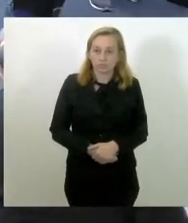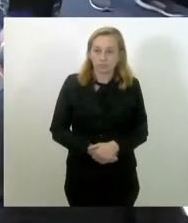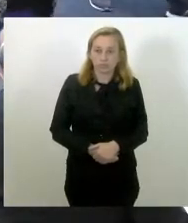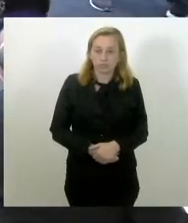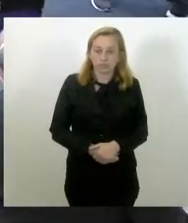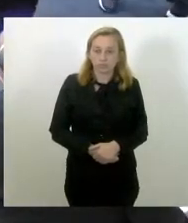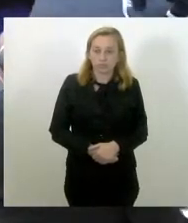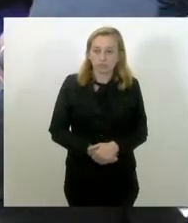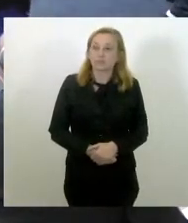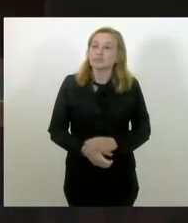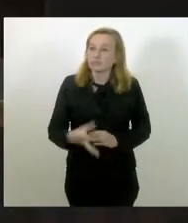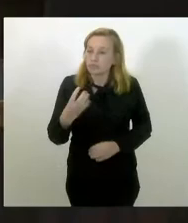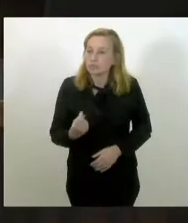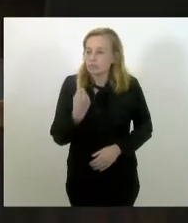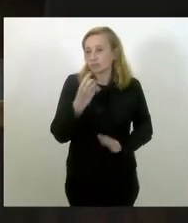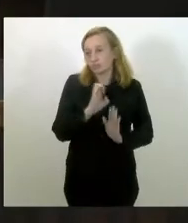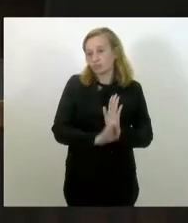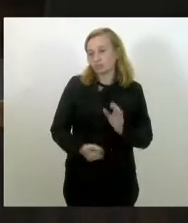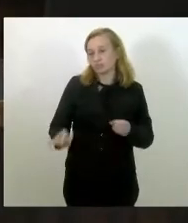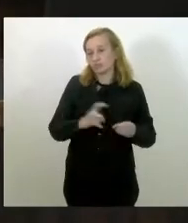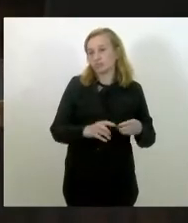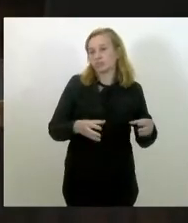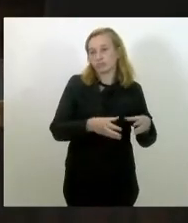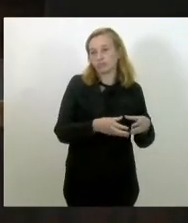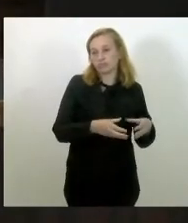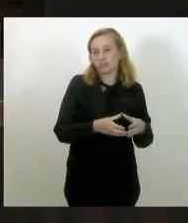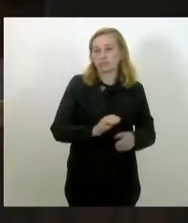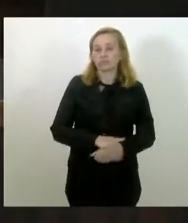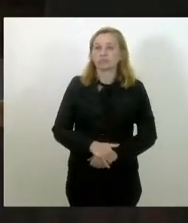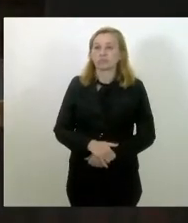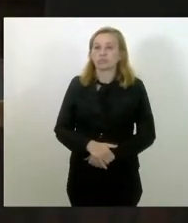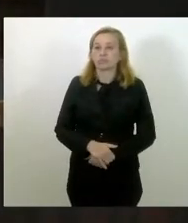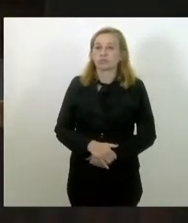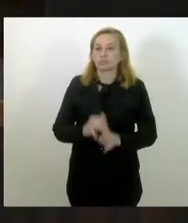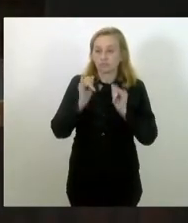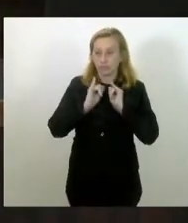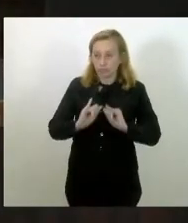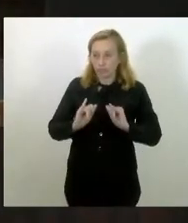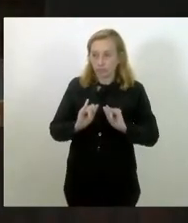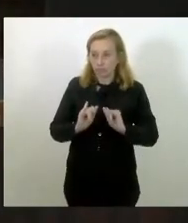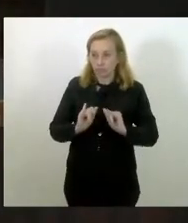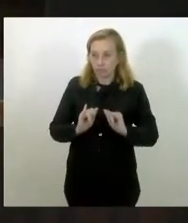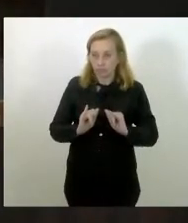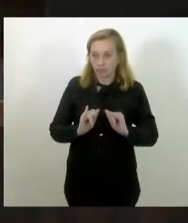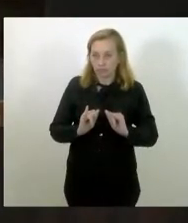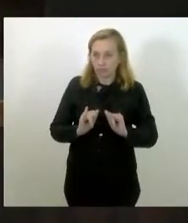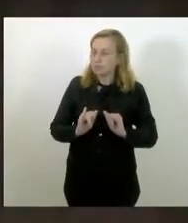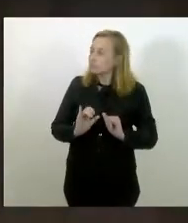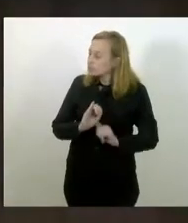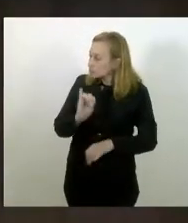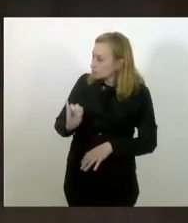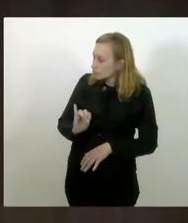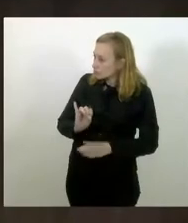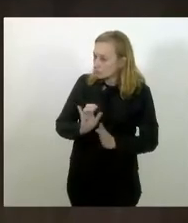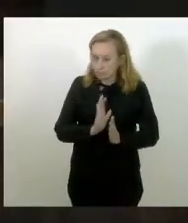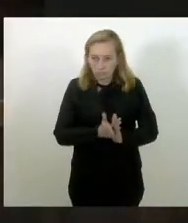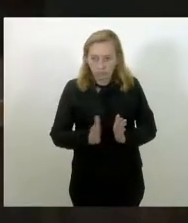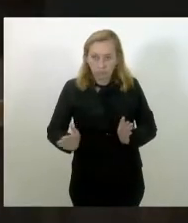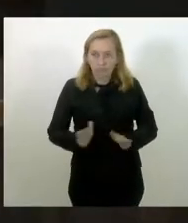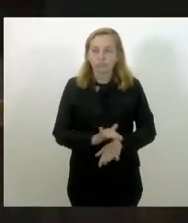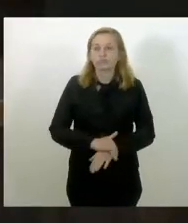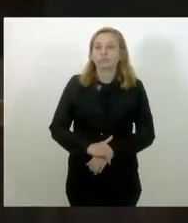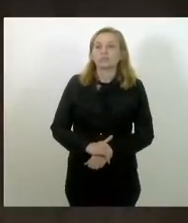O projeto recebeu uma emenda e retorna às comissões. Nada? Anuncio. Vai, Luiz. Pela ordem. Pela ordem.